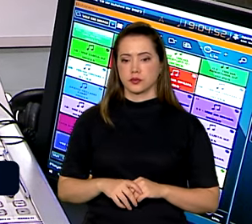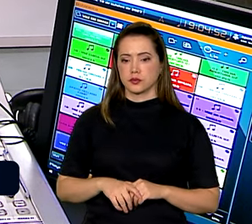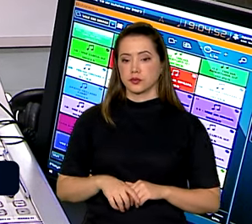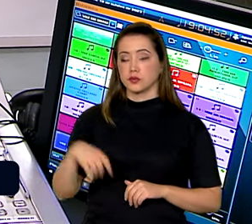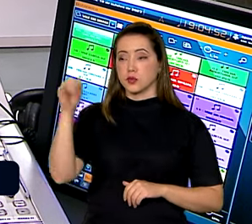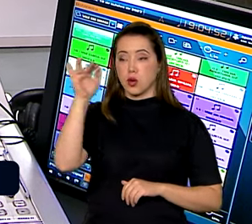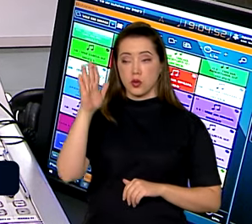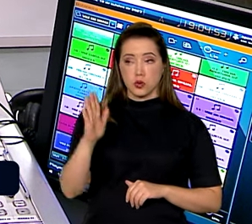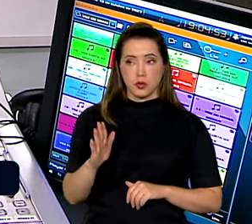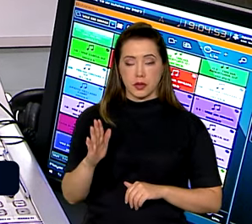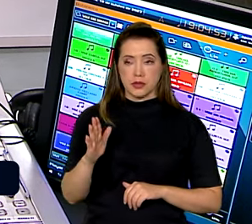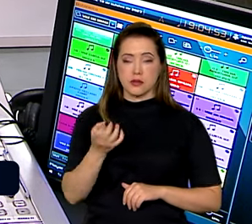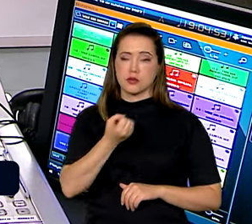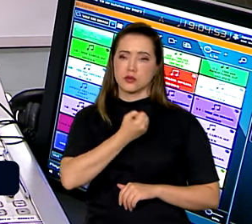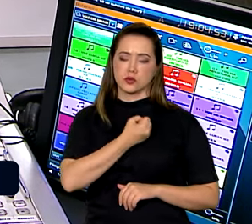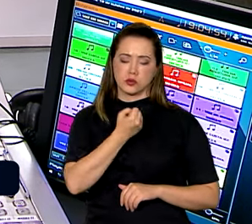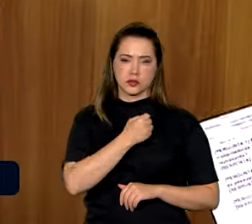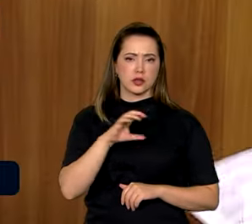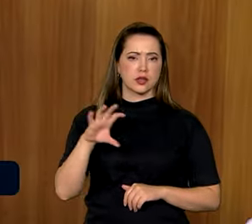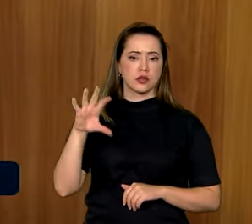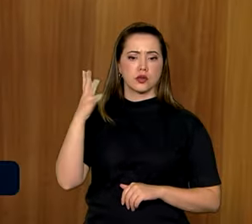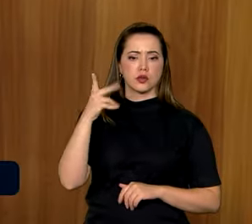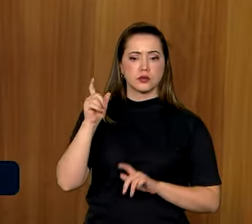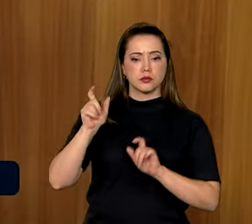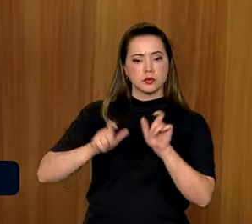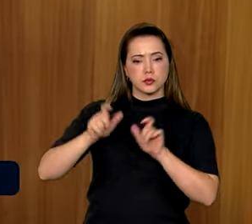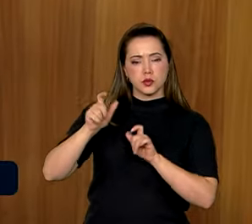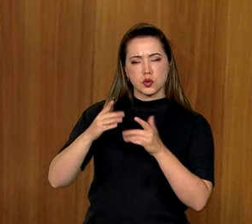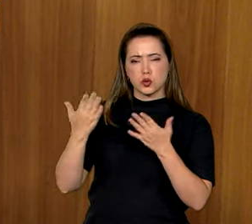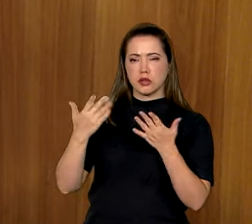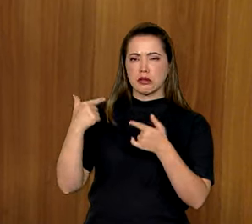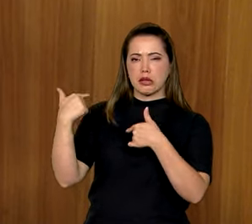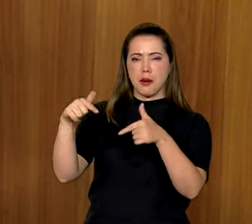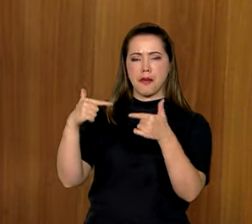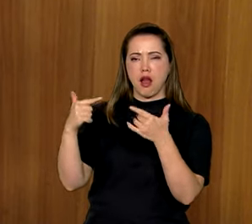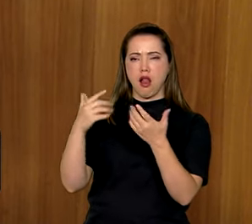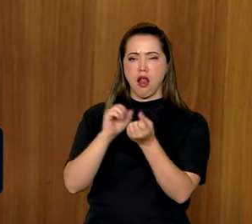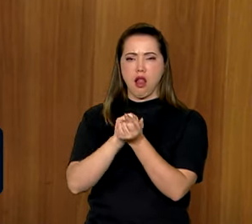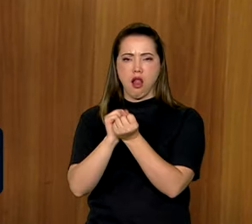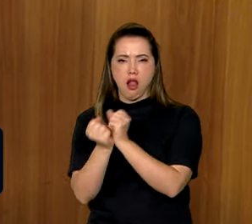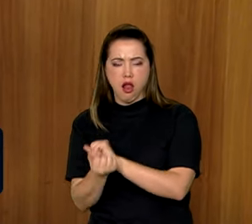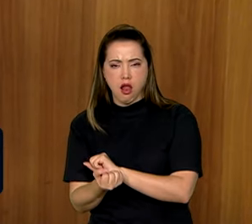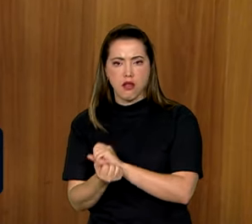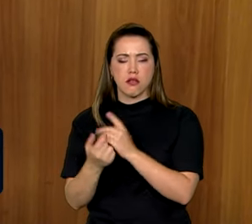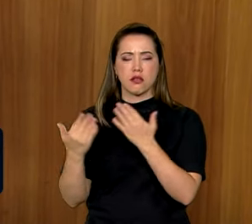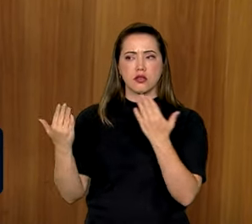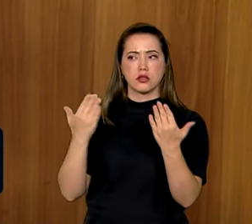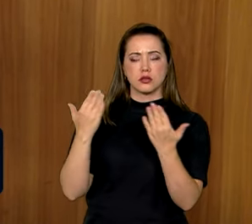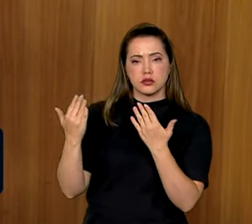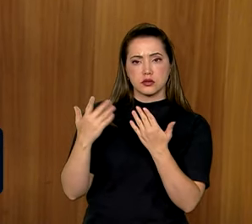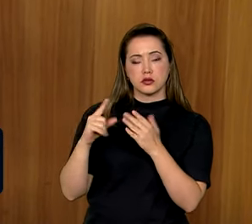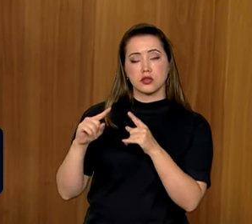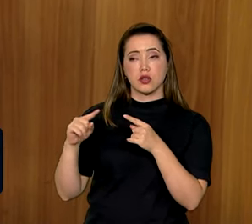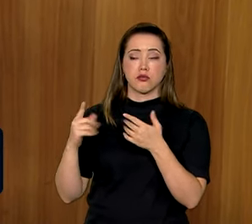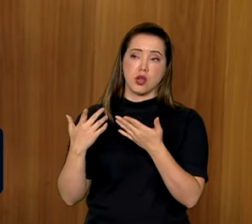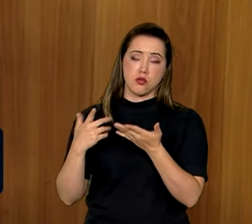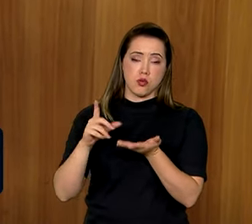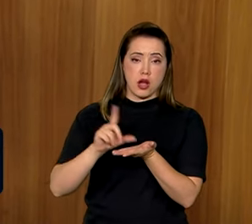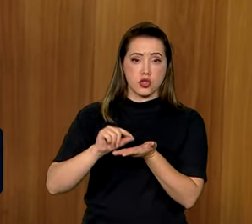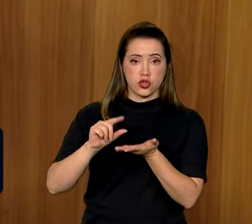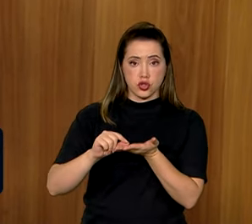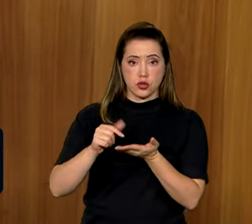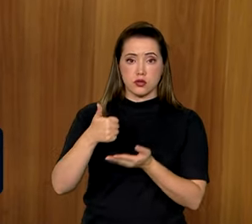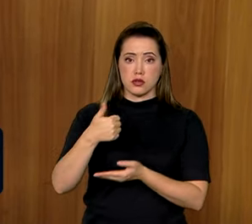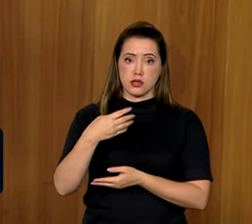resgate dos trabalhadores, na grande maioria dos casos, ocorre por condições degradantes de trabalho. O conceito de trabalho escravo no Brasil é definido pelo artigo 149 do